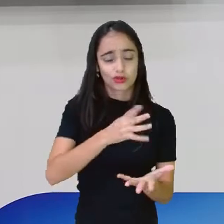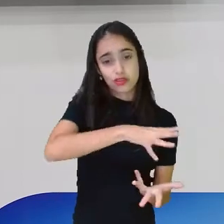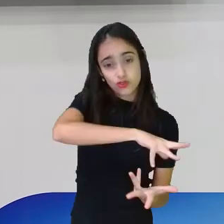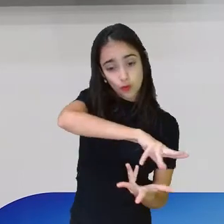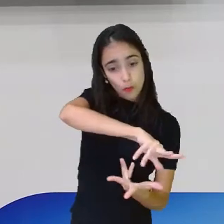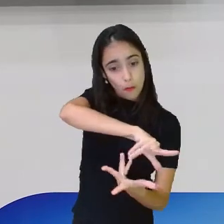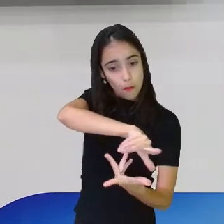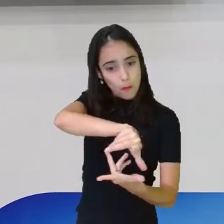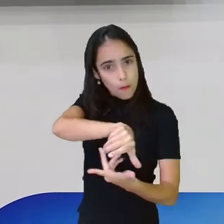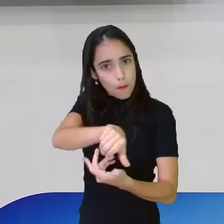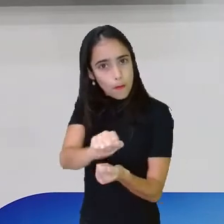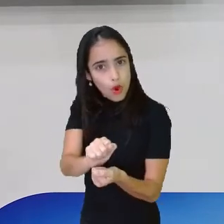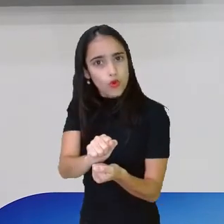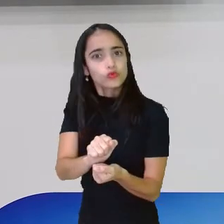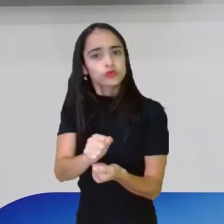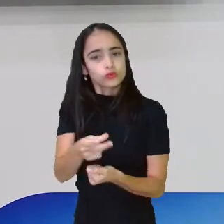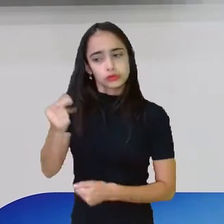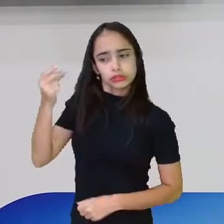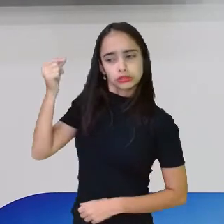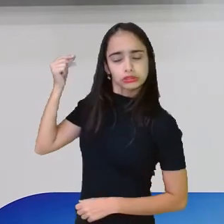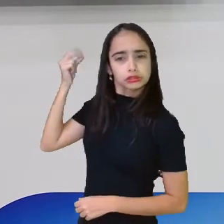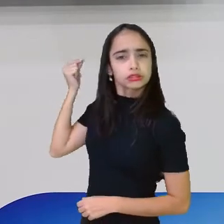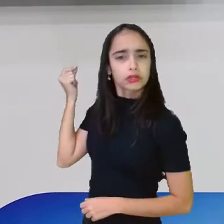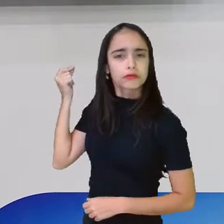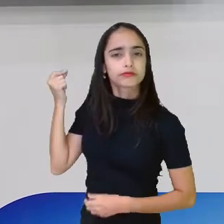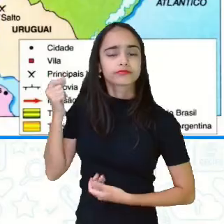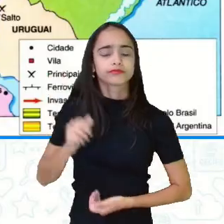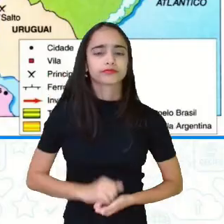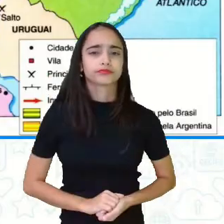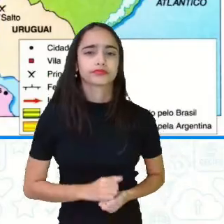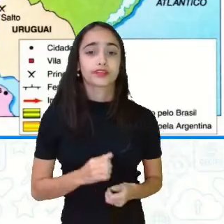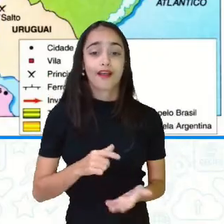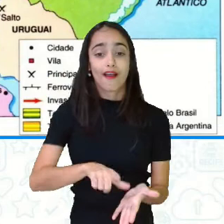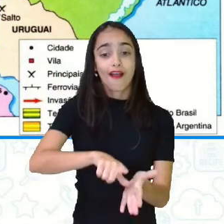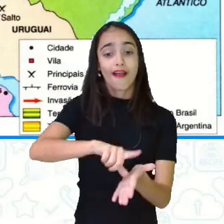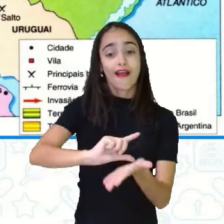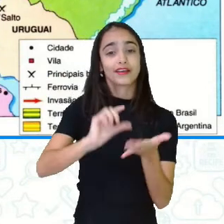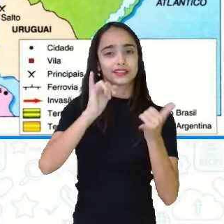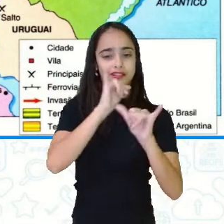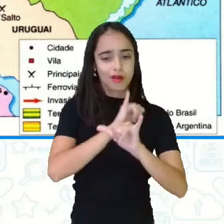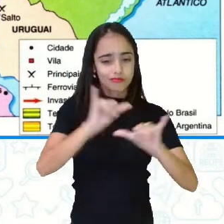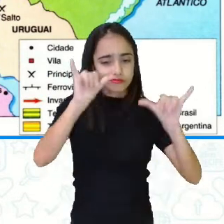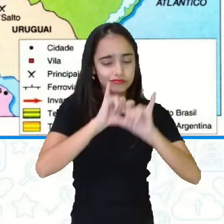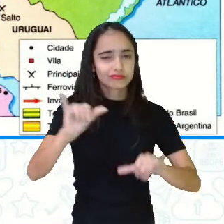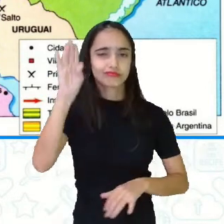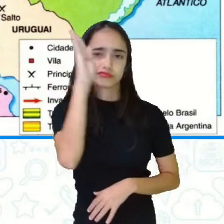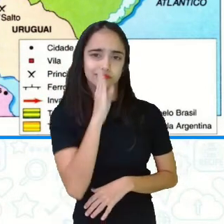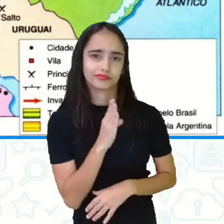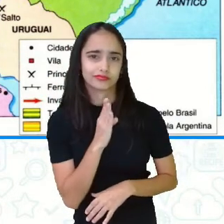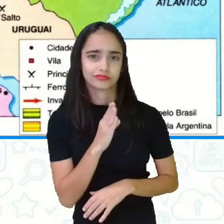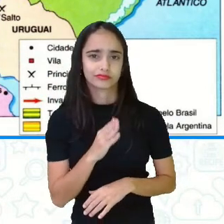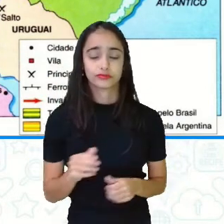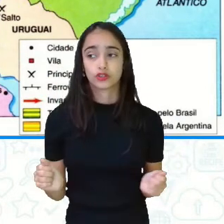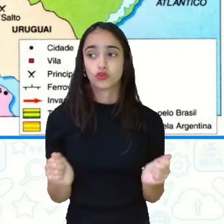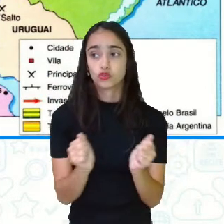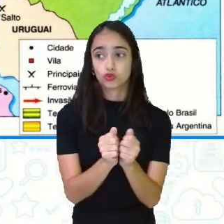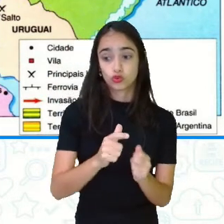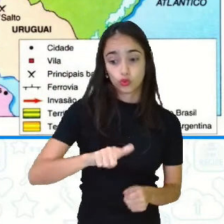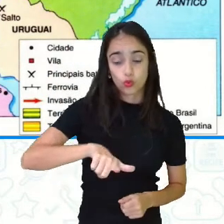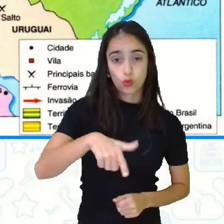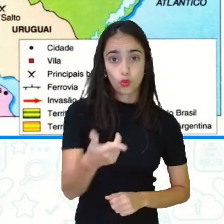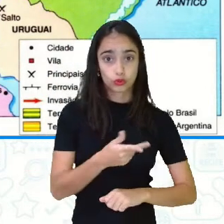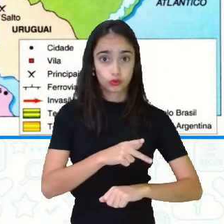antes de acontecer a proclamação da República. Estava acontecendo aqui do nosso país, junto com outros países, a